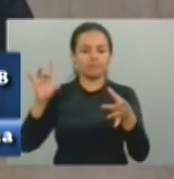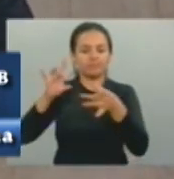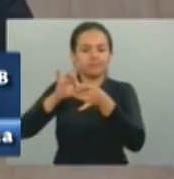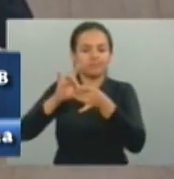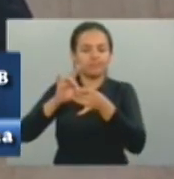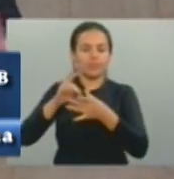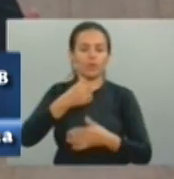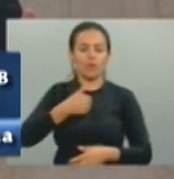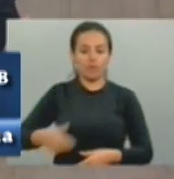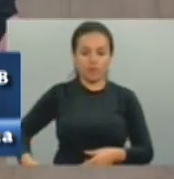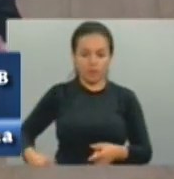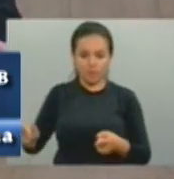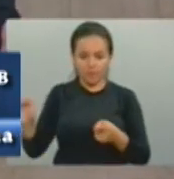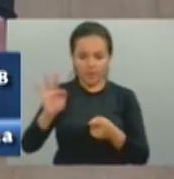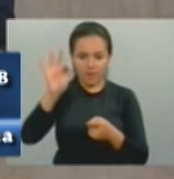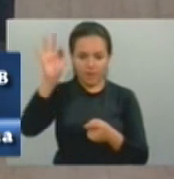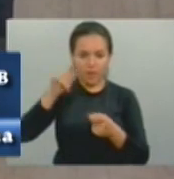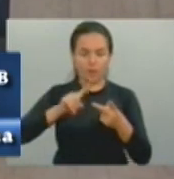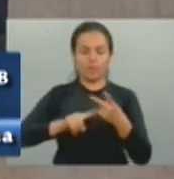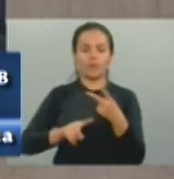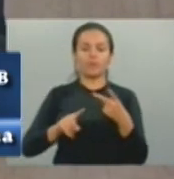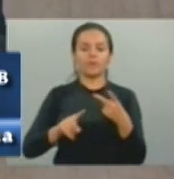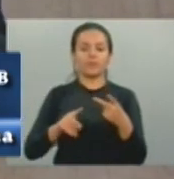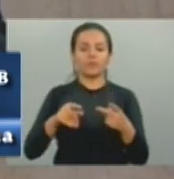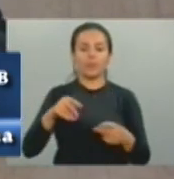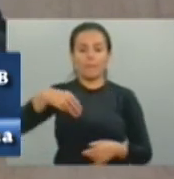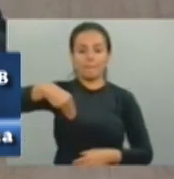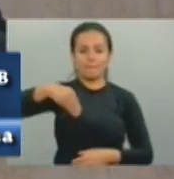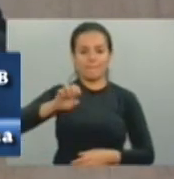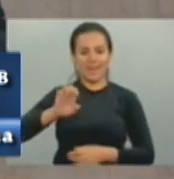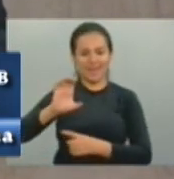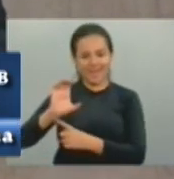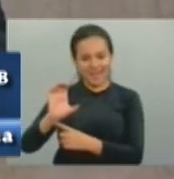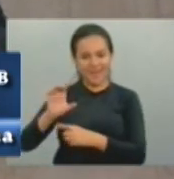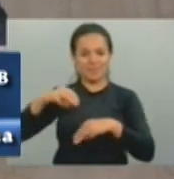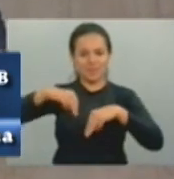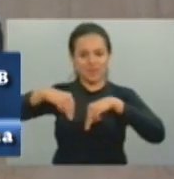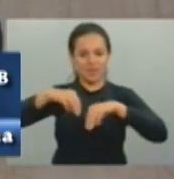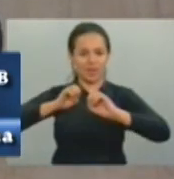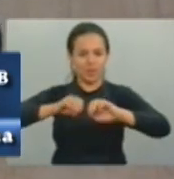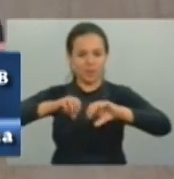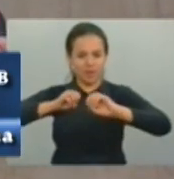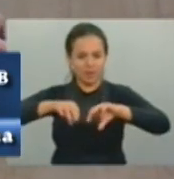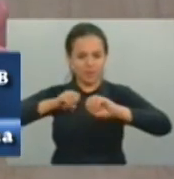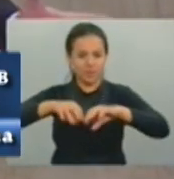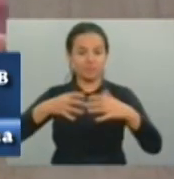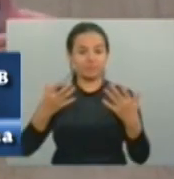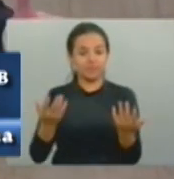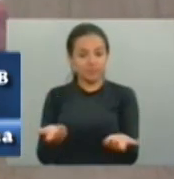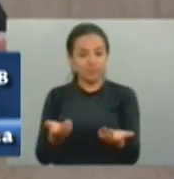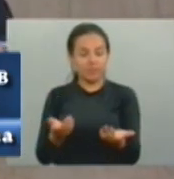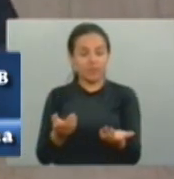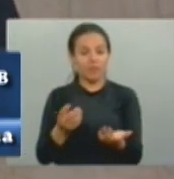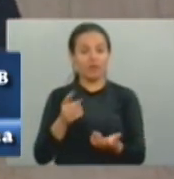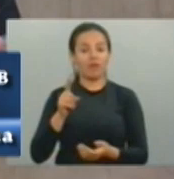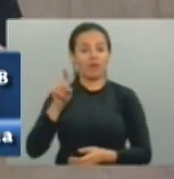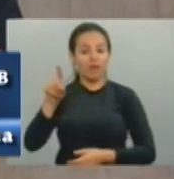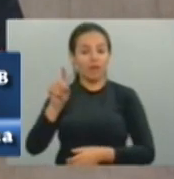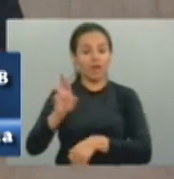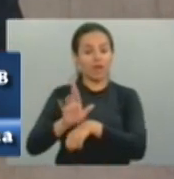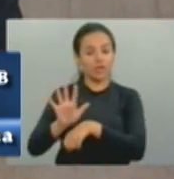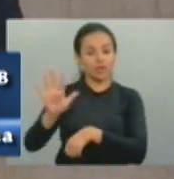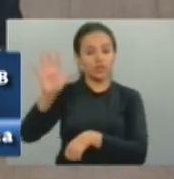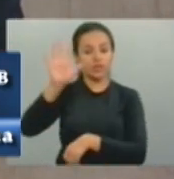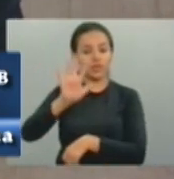a União, o governo federal, MEC, possa utilizar da escola profissionalizante que lá em Lavras já tem e que